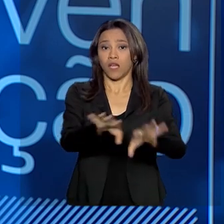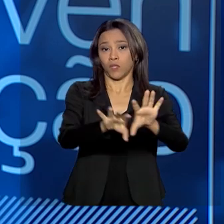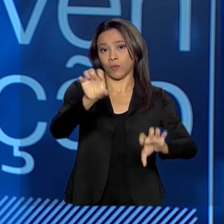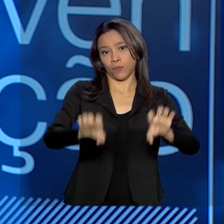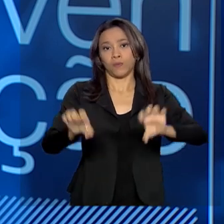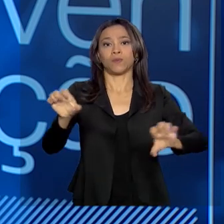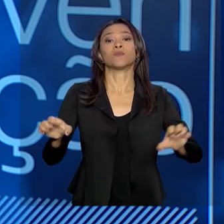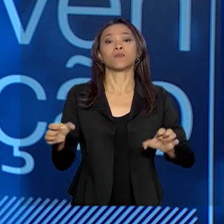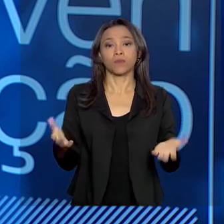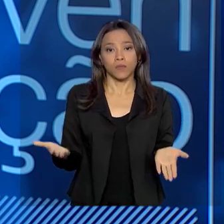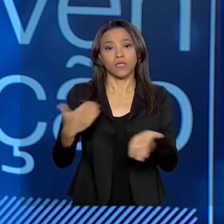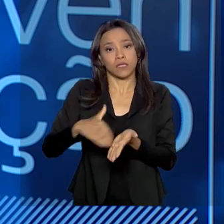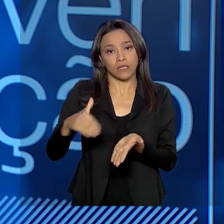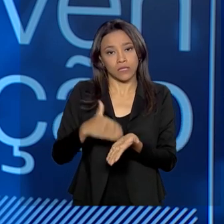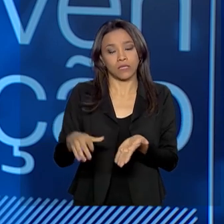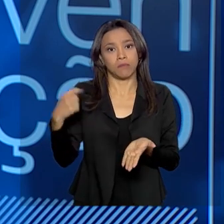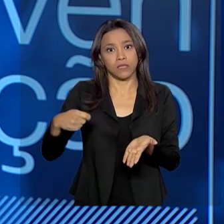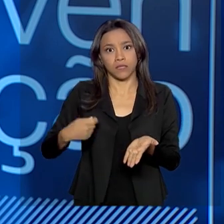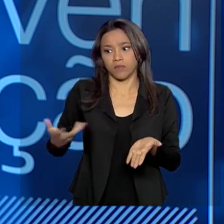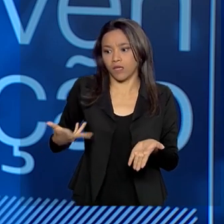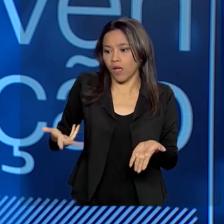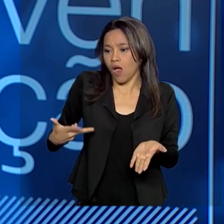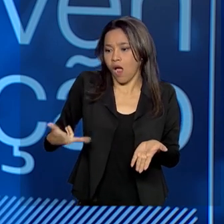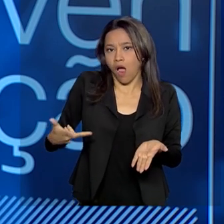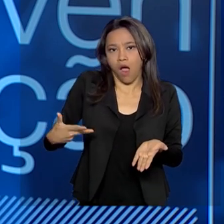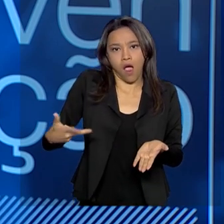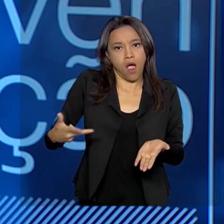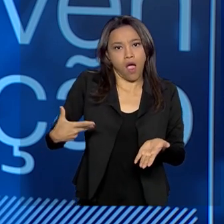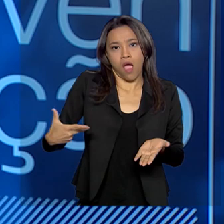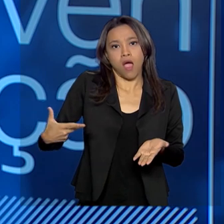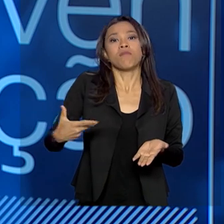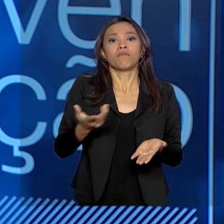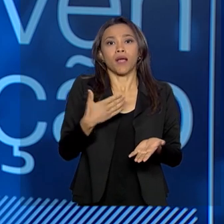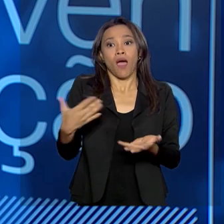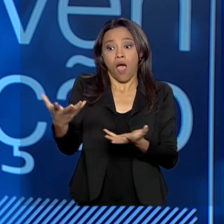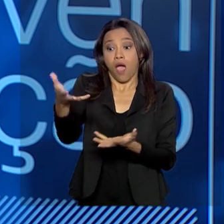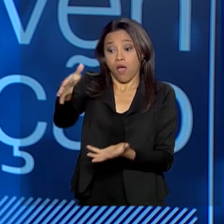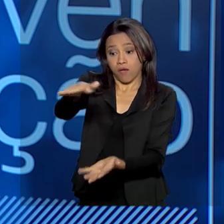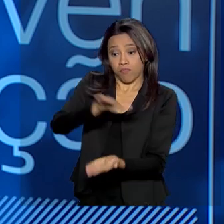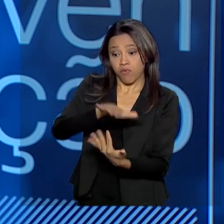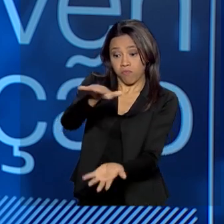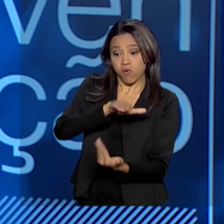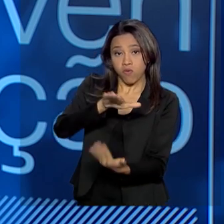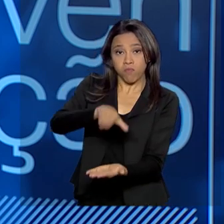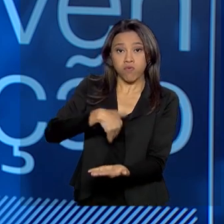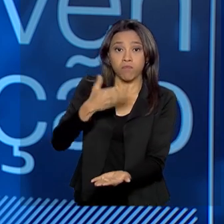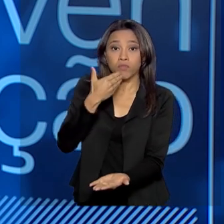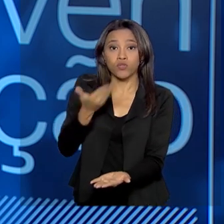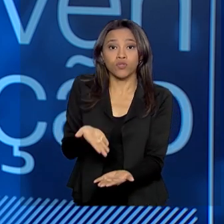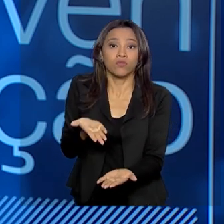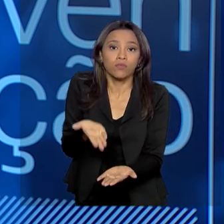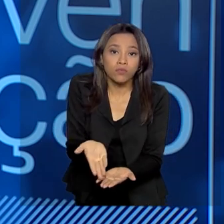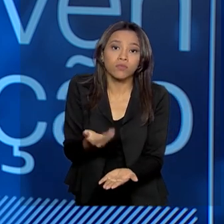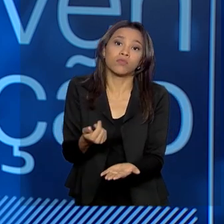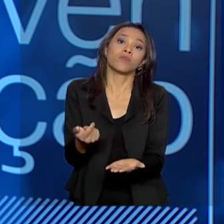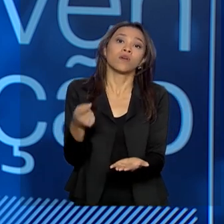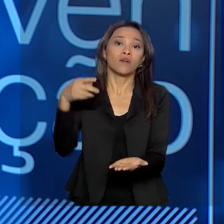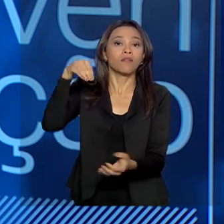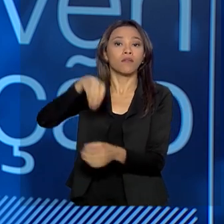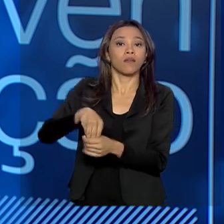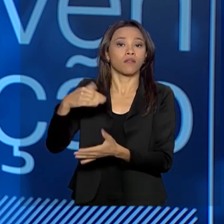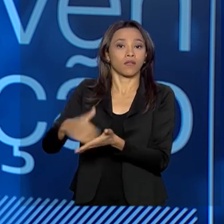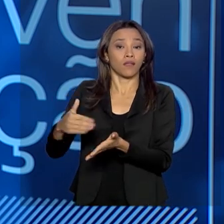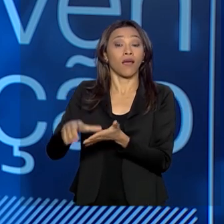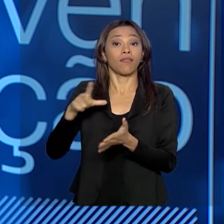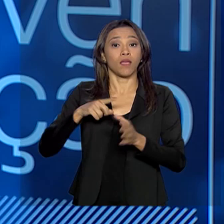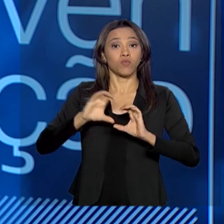precisamos realmente ser muito eficientes para receber esses pedidos. No âmbito da Secretaria Nacional de Justiça, nós temos o